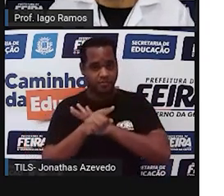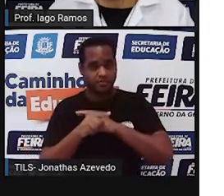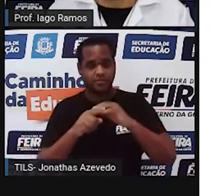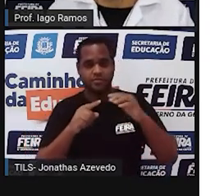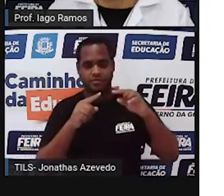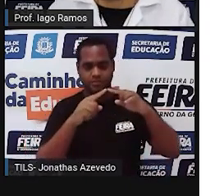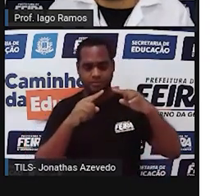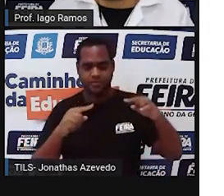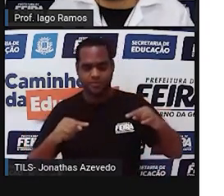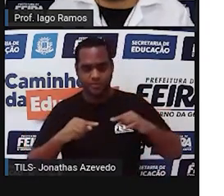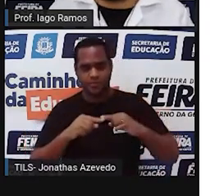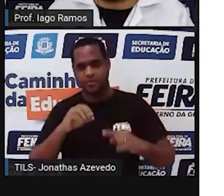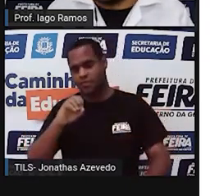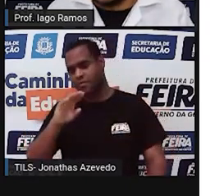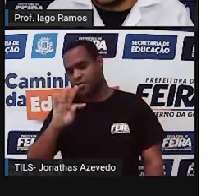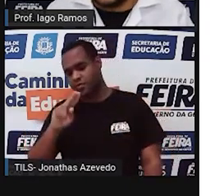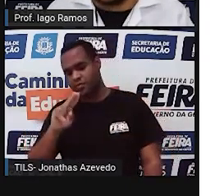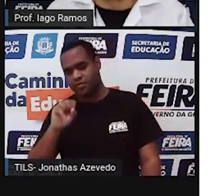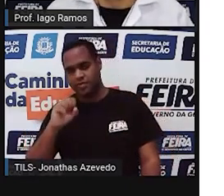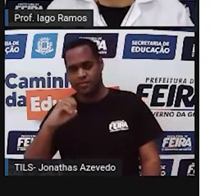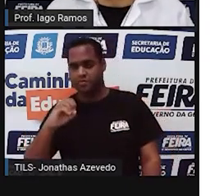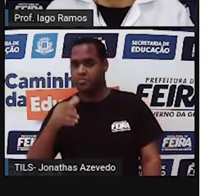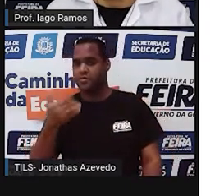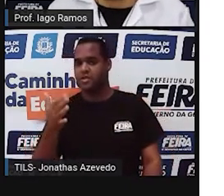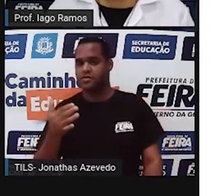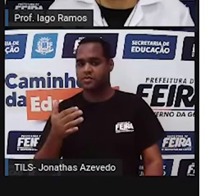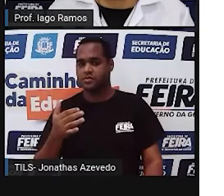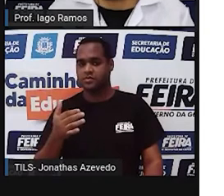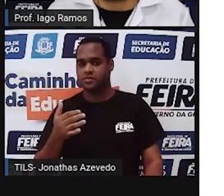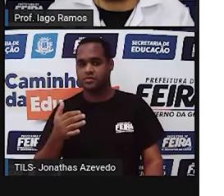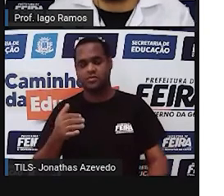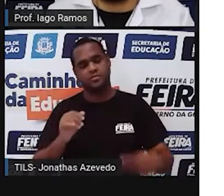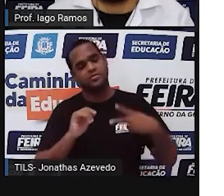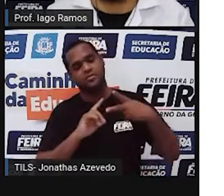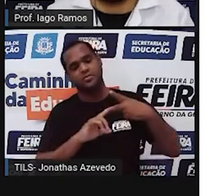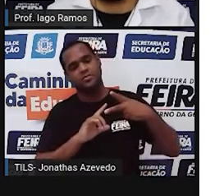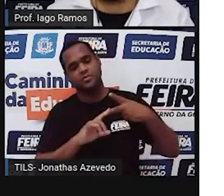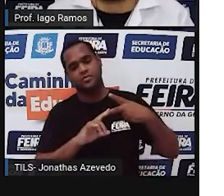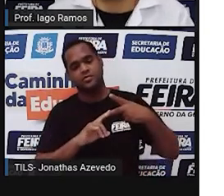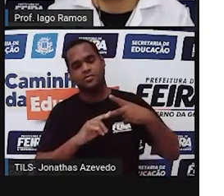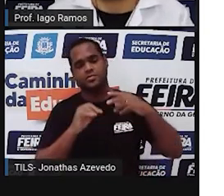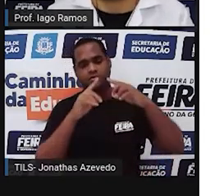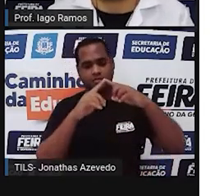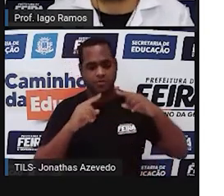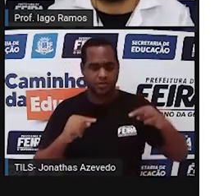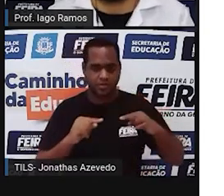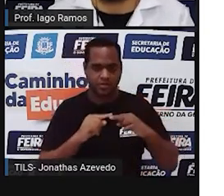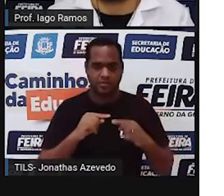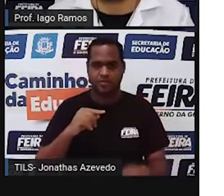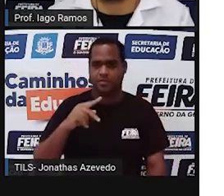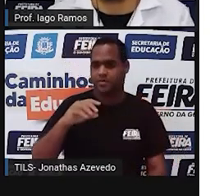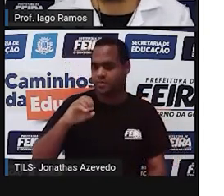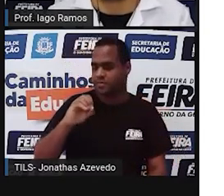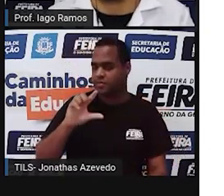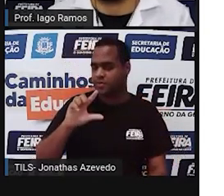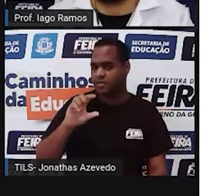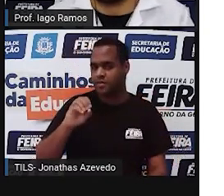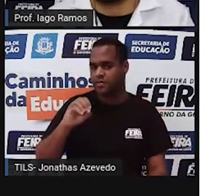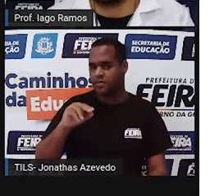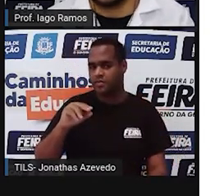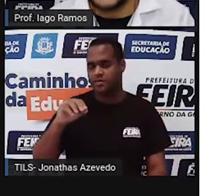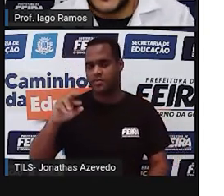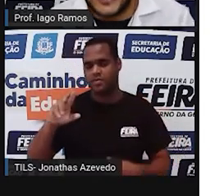qual triângulo é o bitusângulo? Ou a pergunta correta é, qual triângulo é um polígono